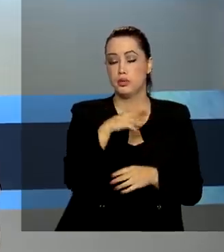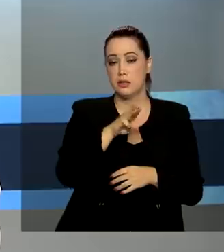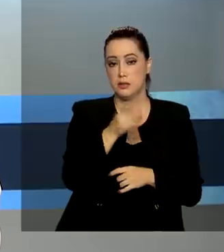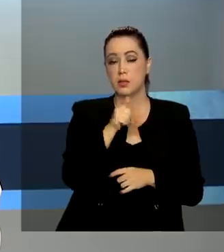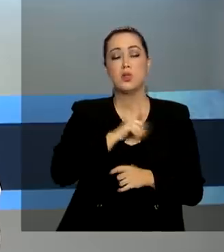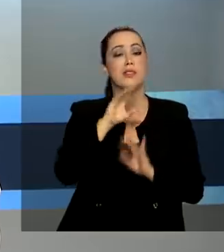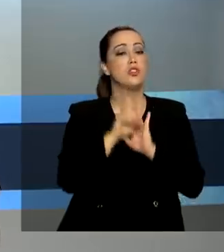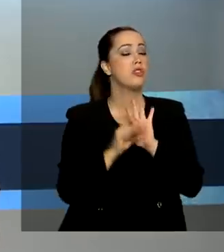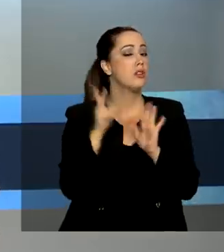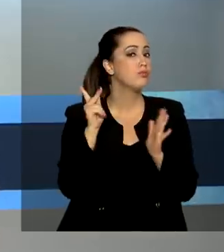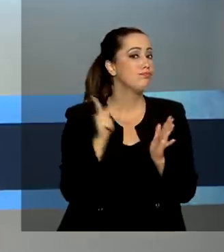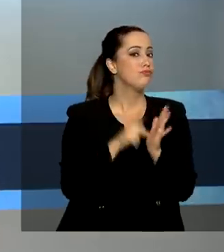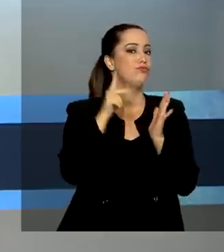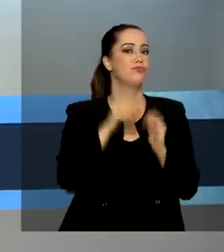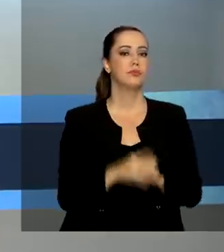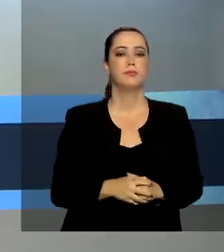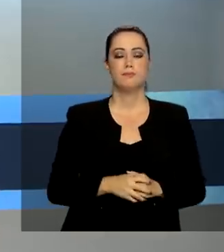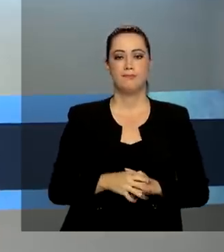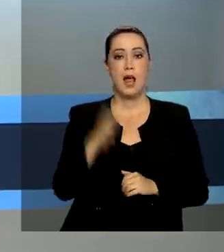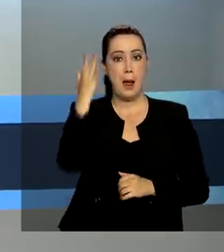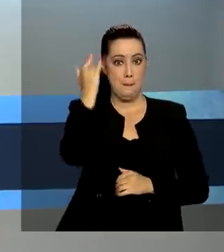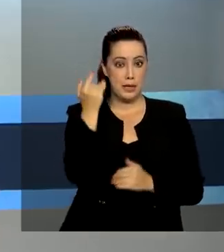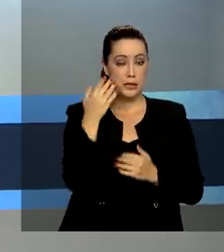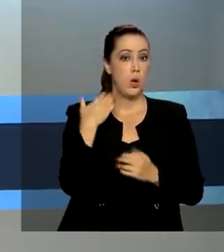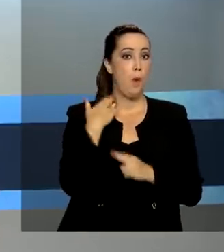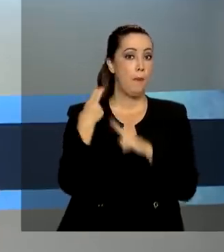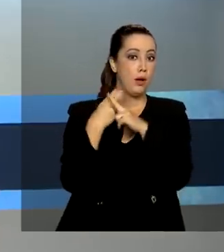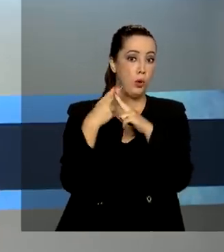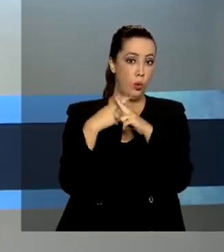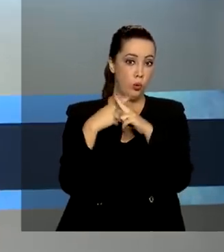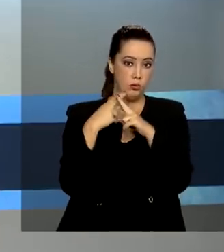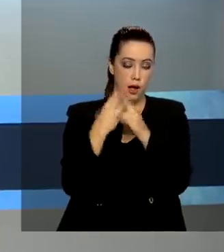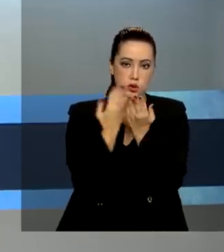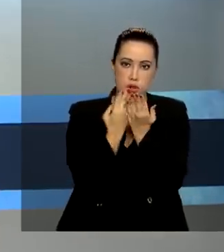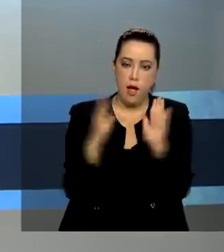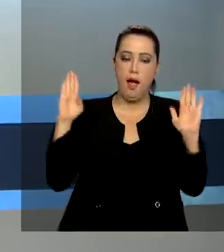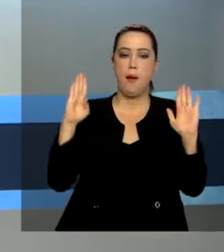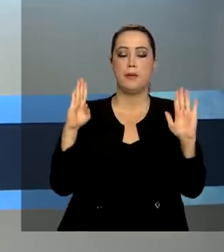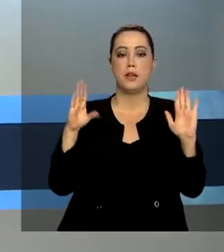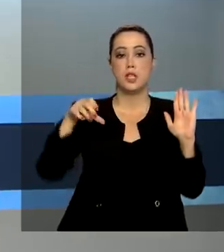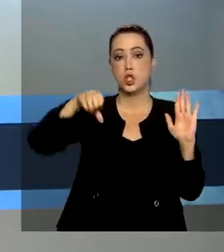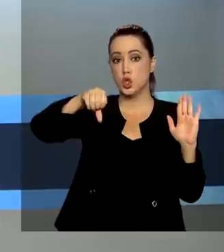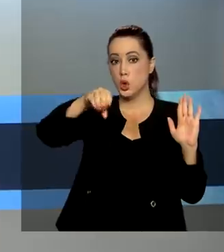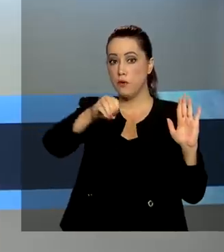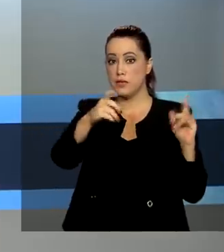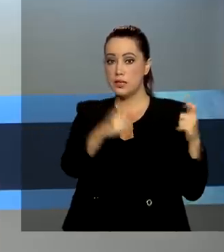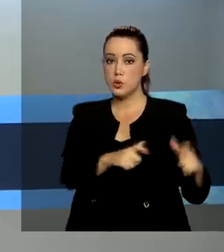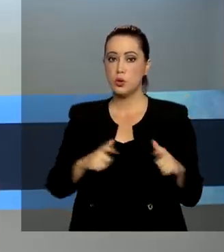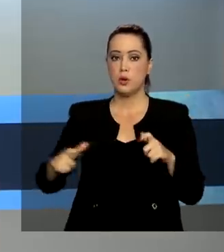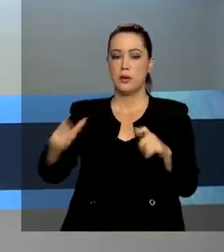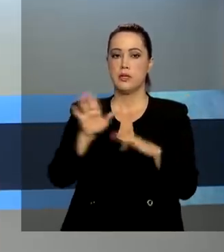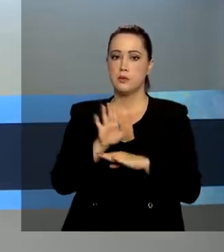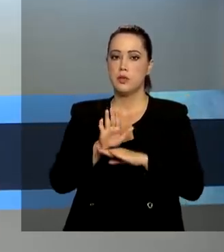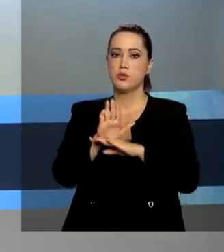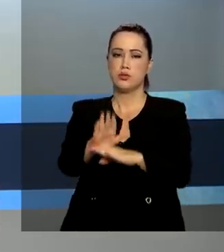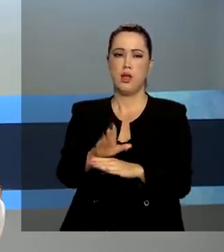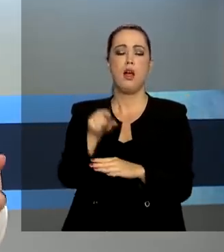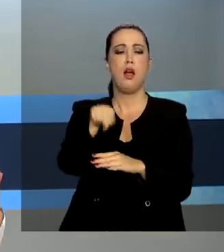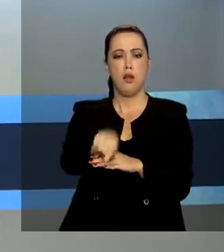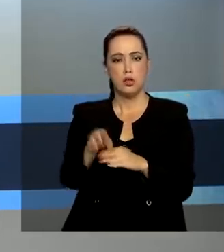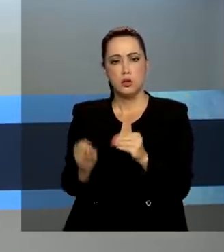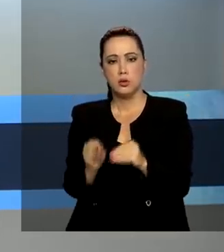E amanhã, a Caixa vai abrir mais de 900 agências para atender beneficiários da poupança social digital,